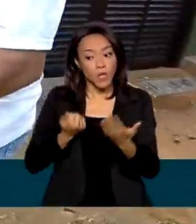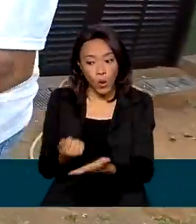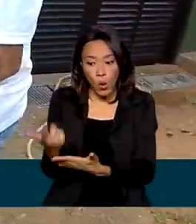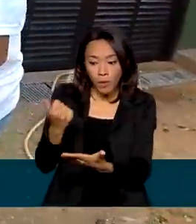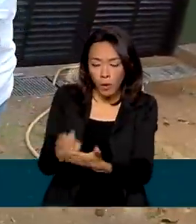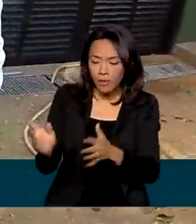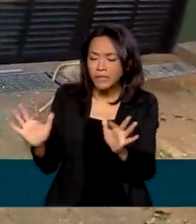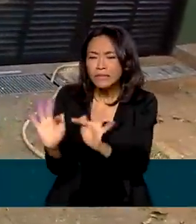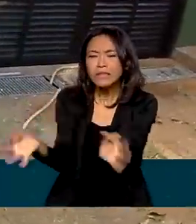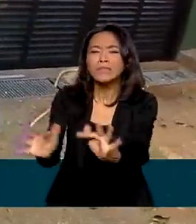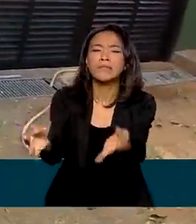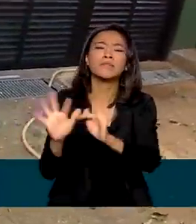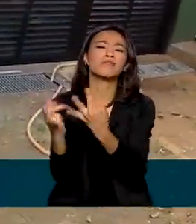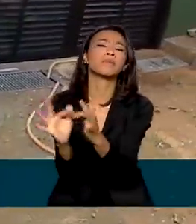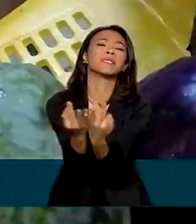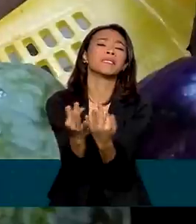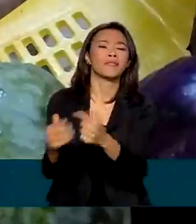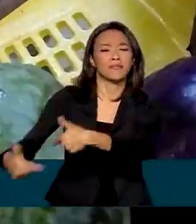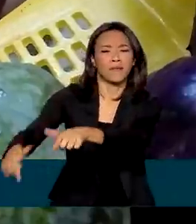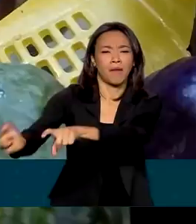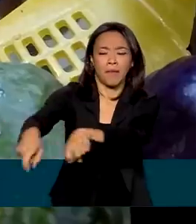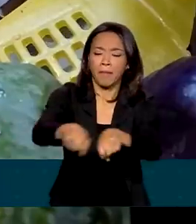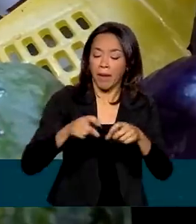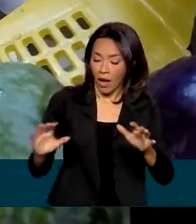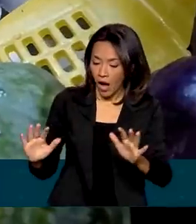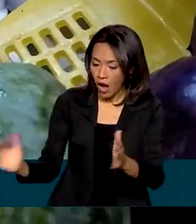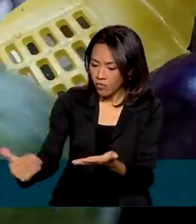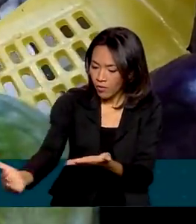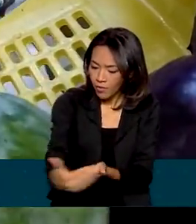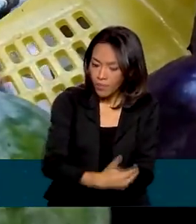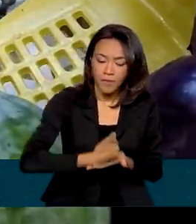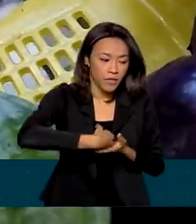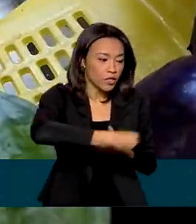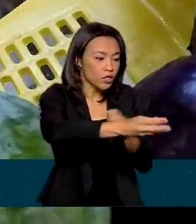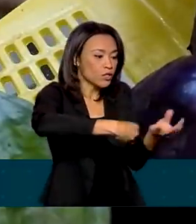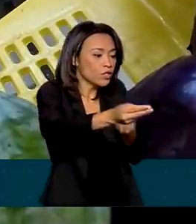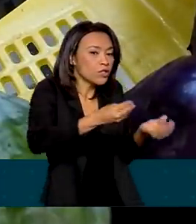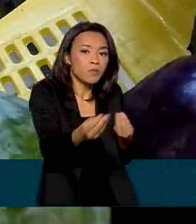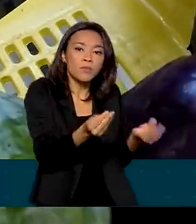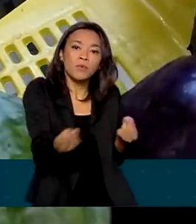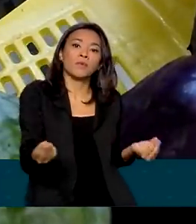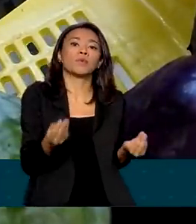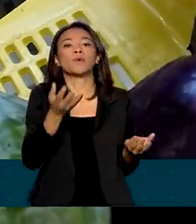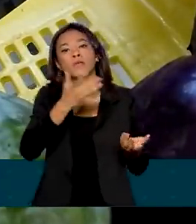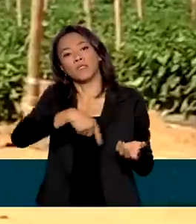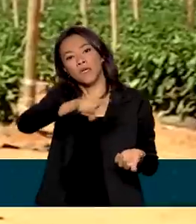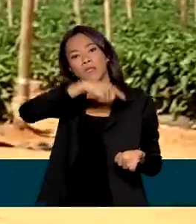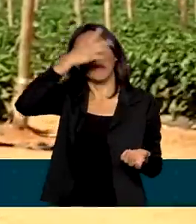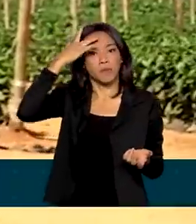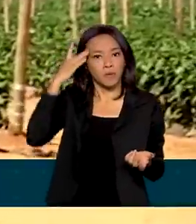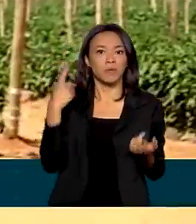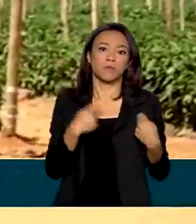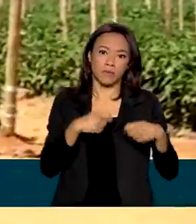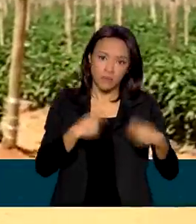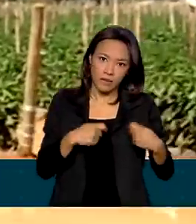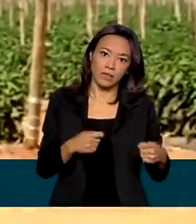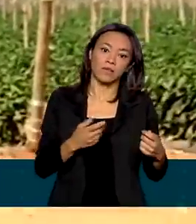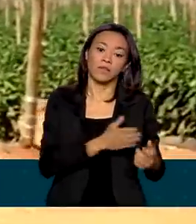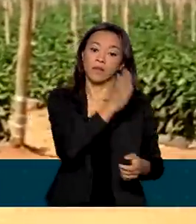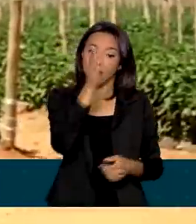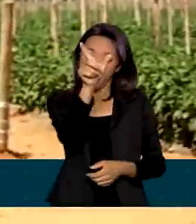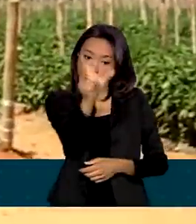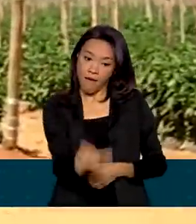de pequenos agricultores e distribui para pessoas em situação de insegurança alimentar. O agricultor